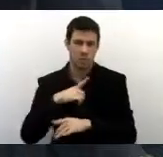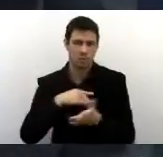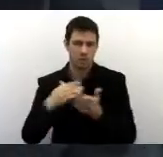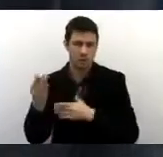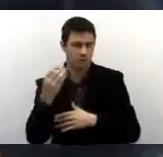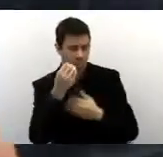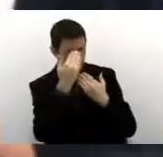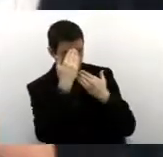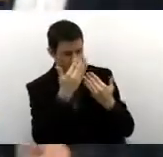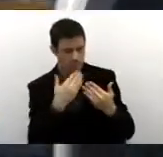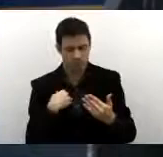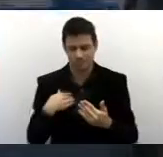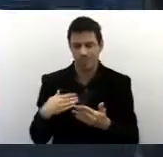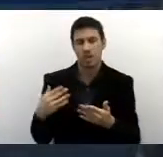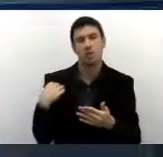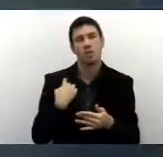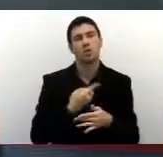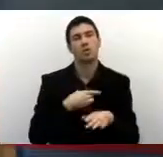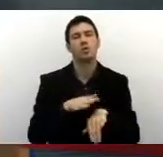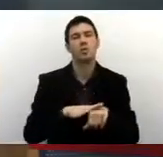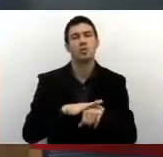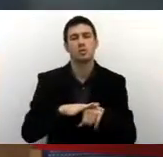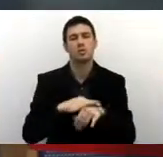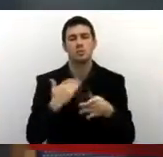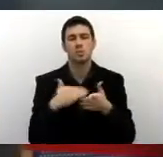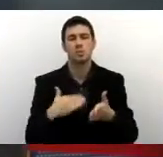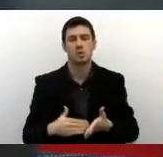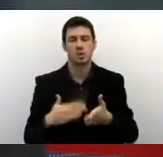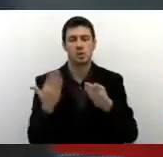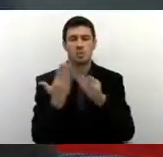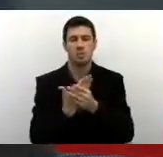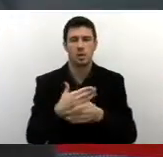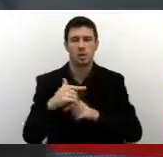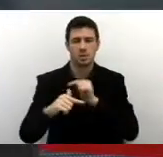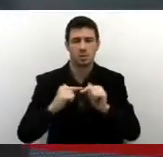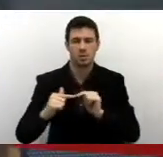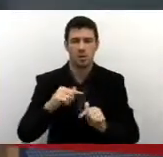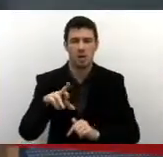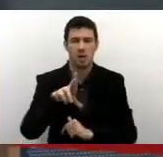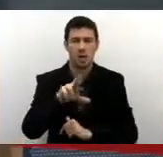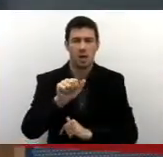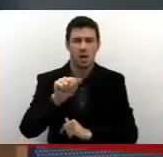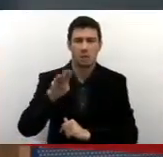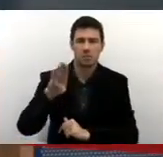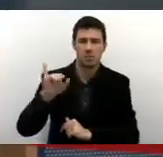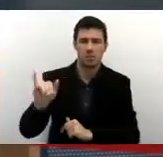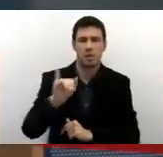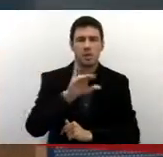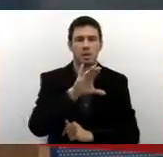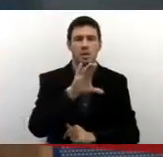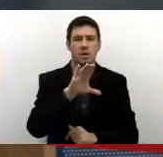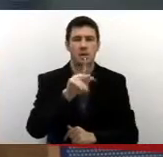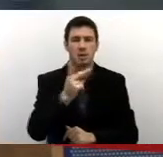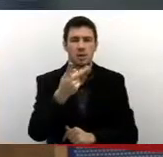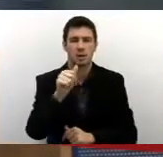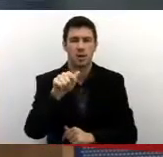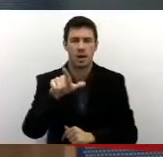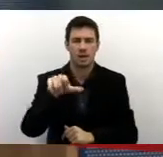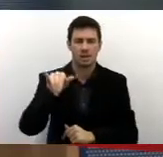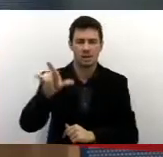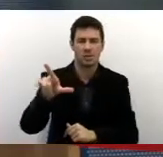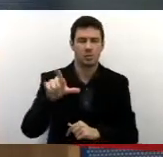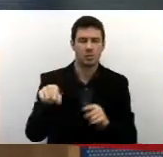Obrigado. A gente conversou aqui com o secretário da pasta do trabalho, o Rabi Kalim, que falou para a gente da expectativa do orçamento de novos